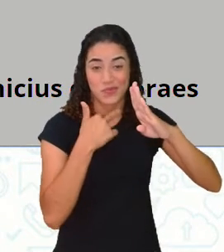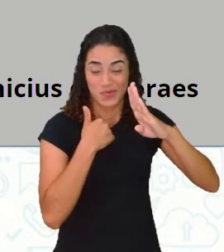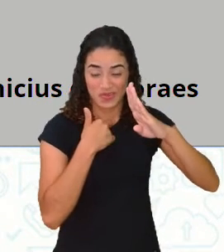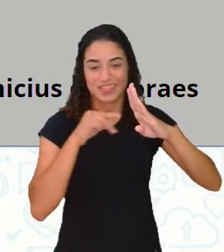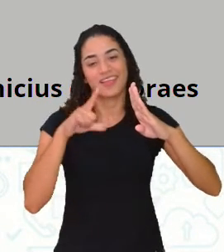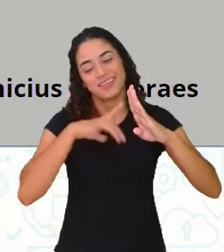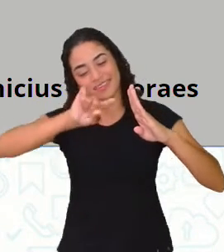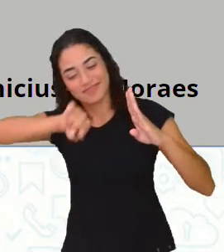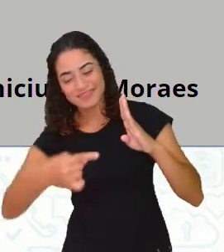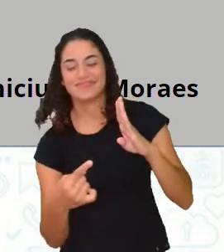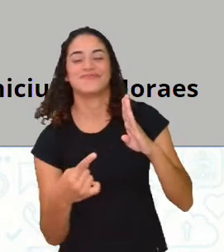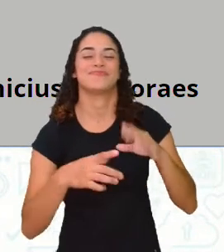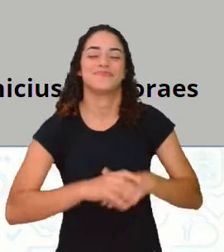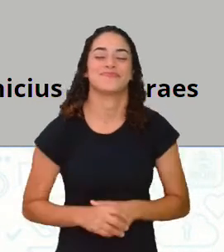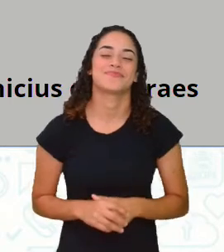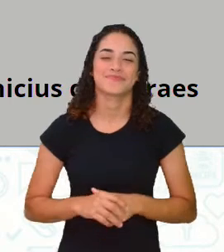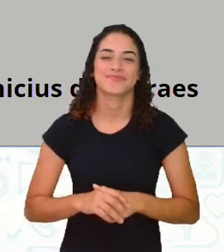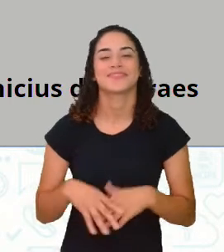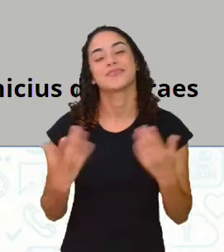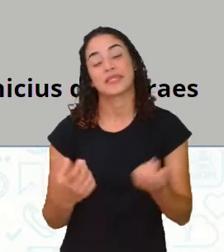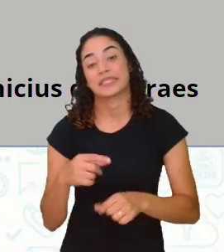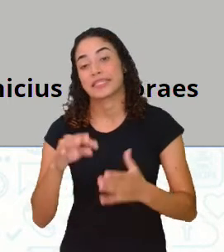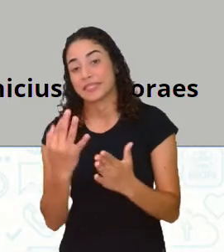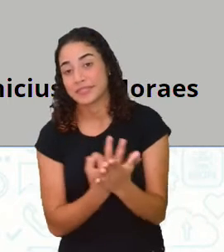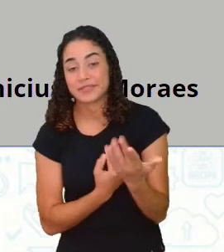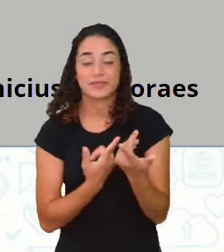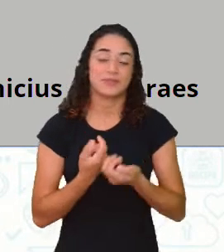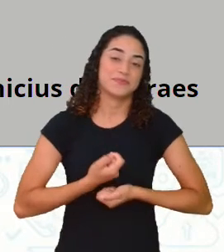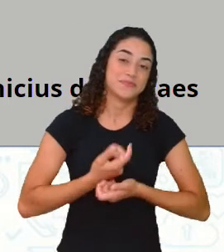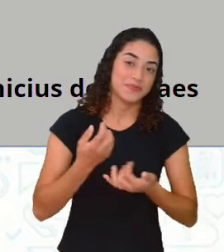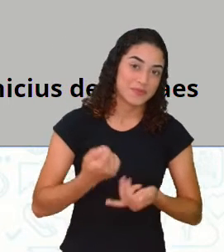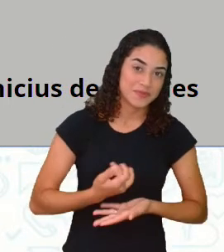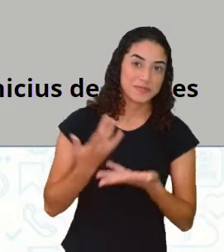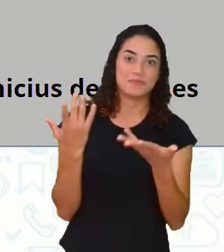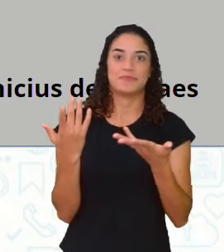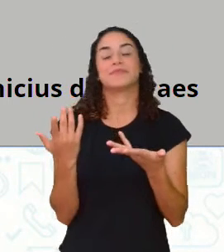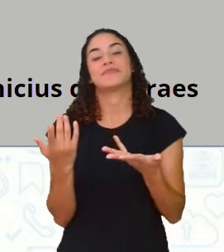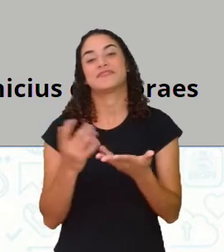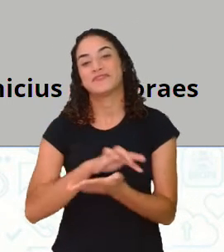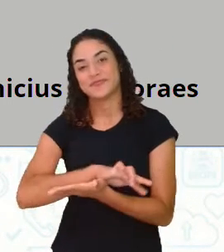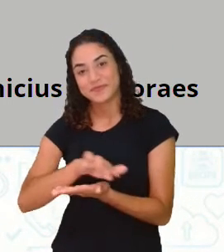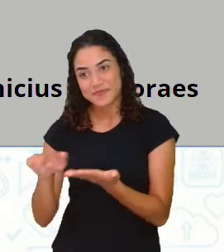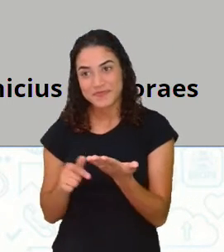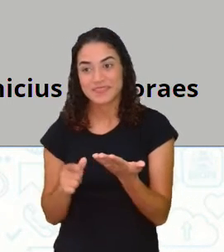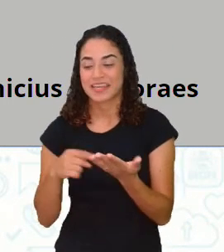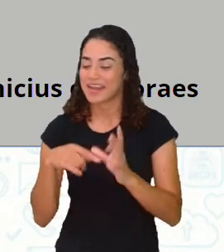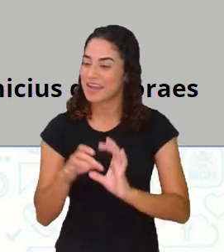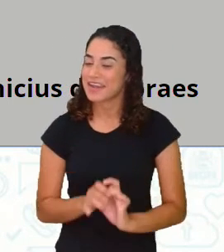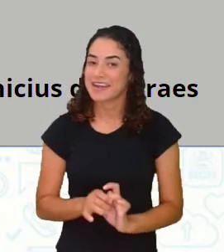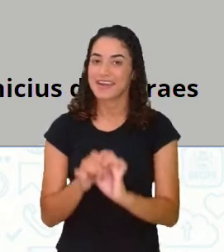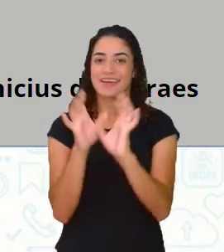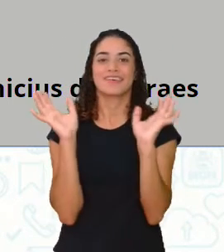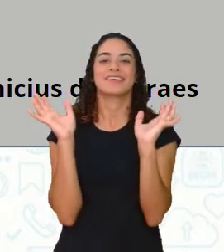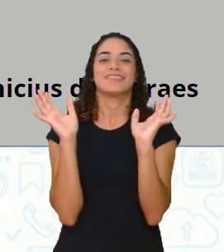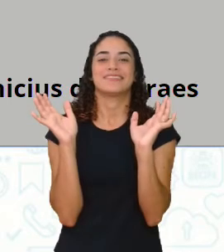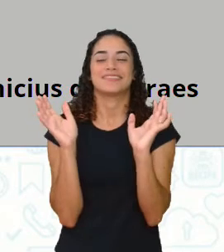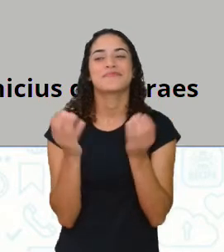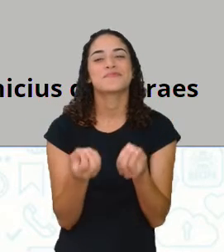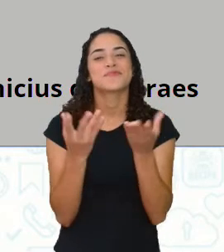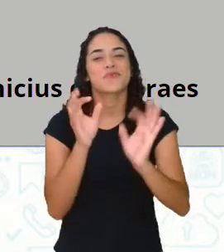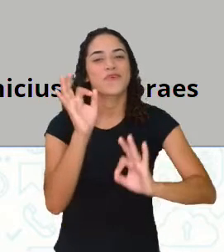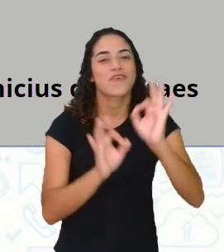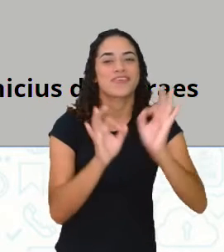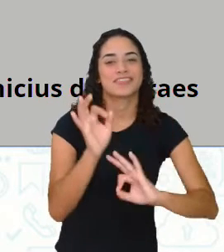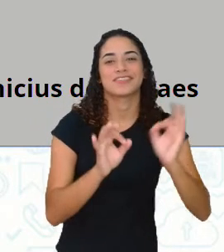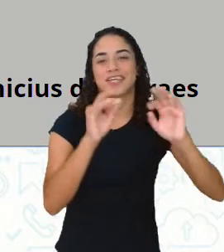textos, nos poemas, nas poesias, há esse livre acesso para montar